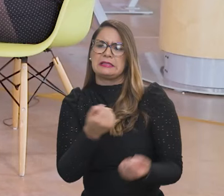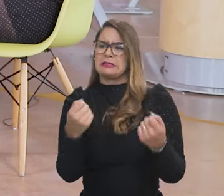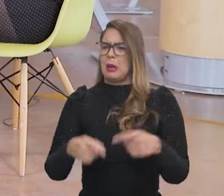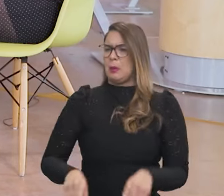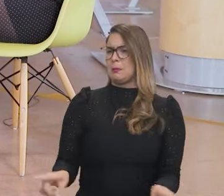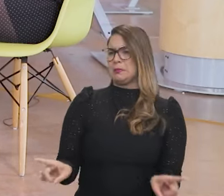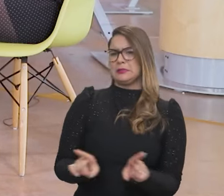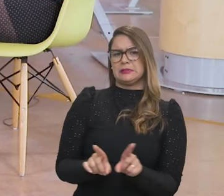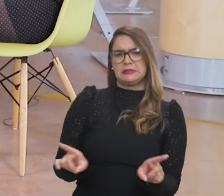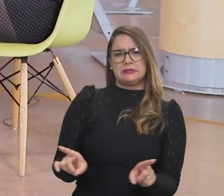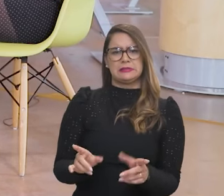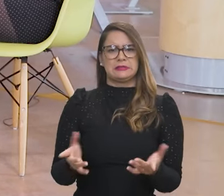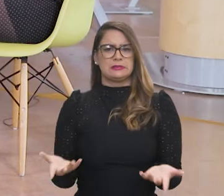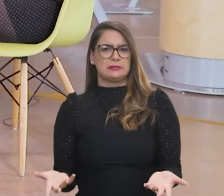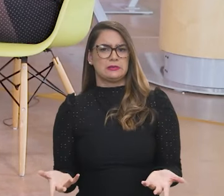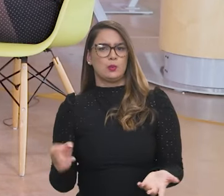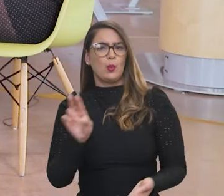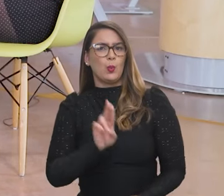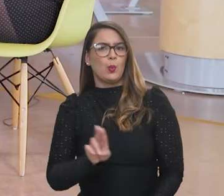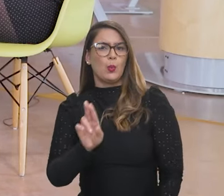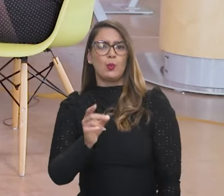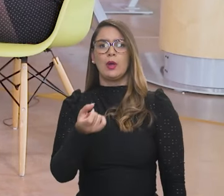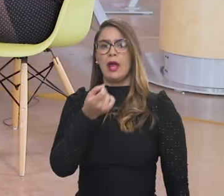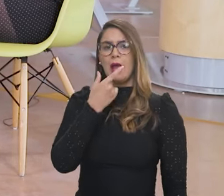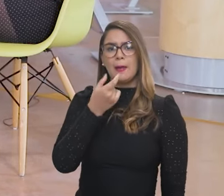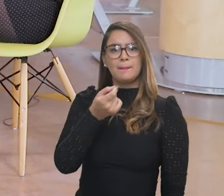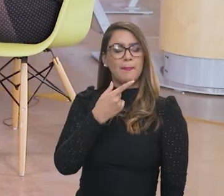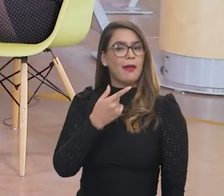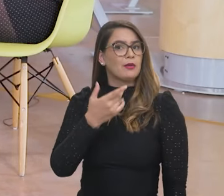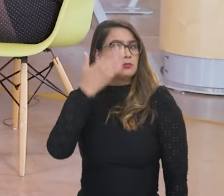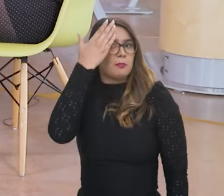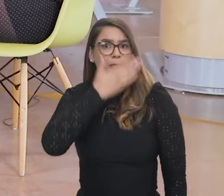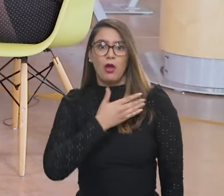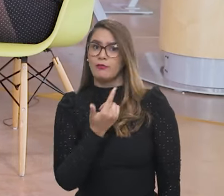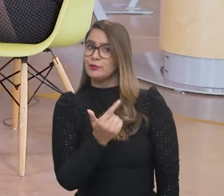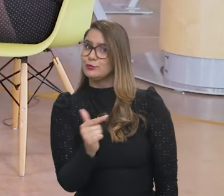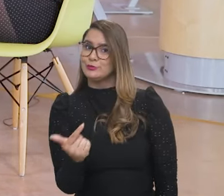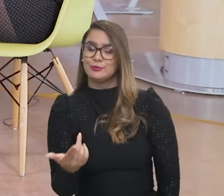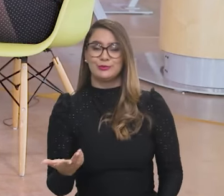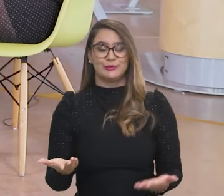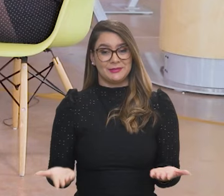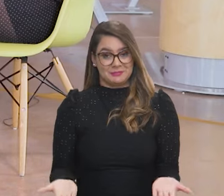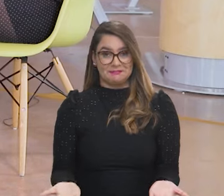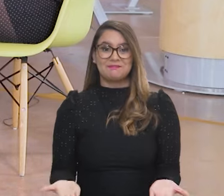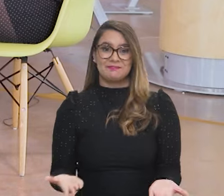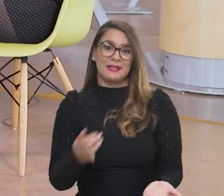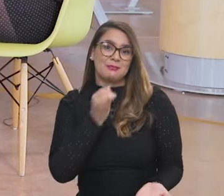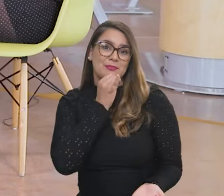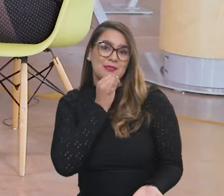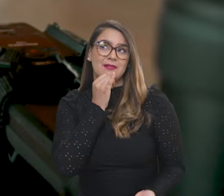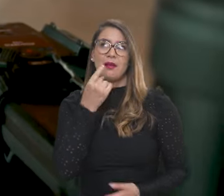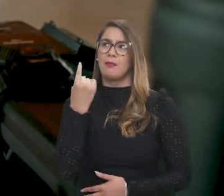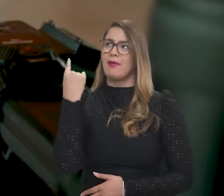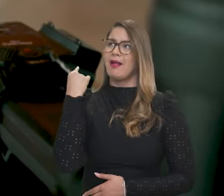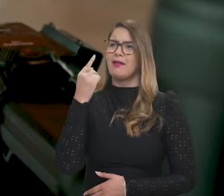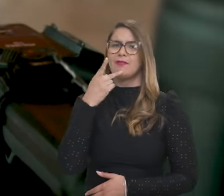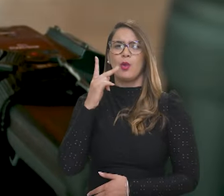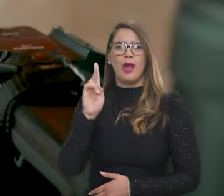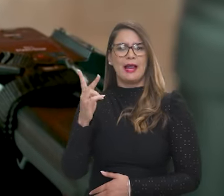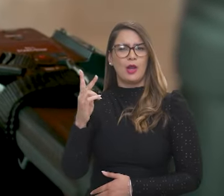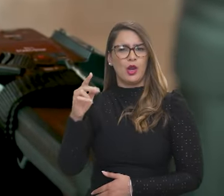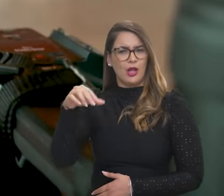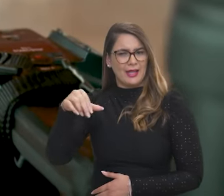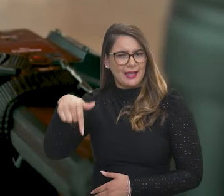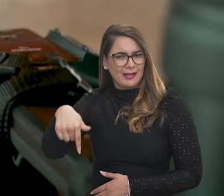vacinação, o uso de medicamentos que não eram eficazes, não comprovados, como era o caso na época da